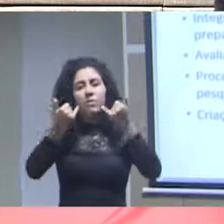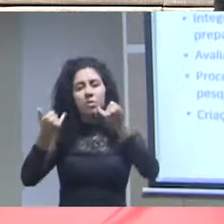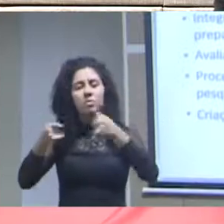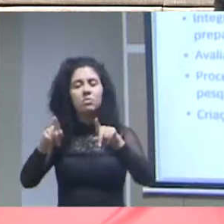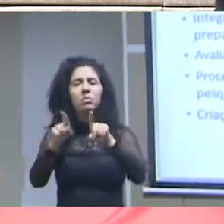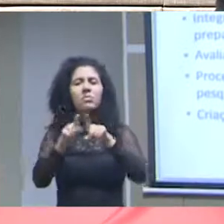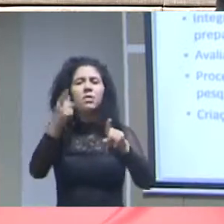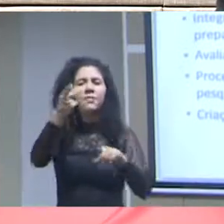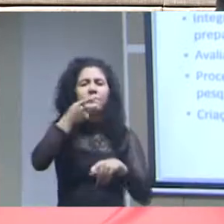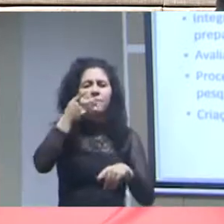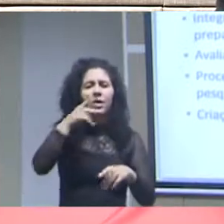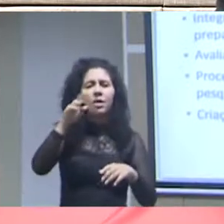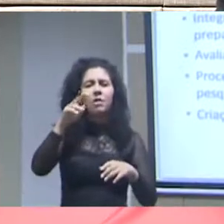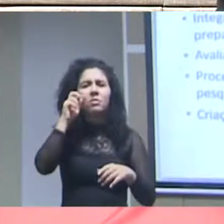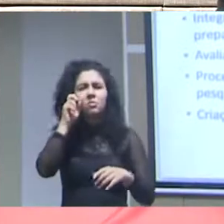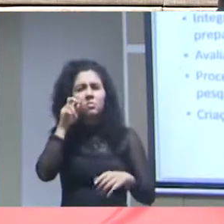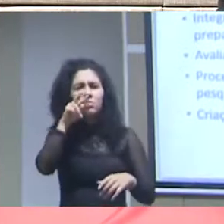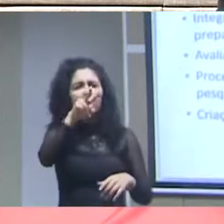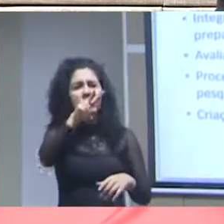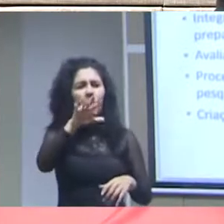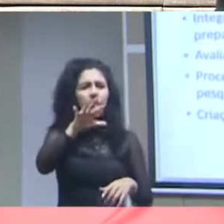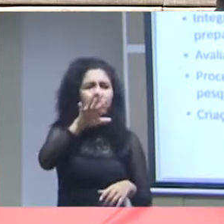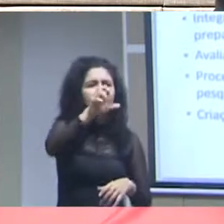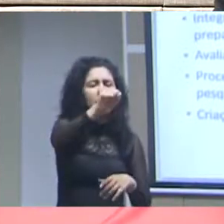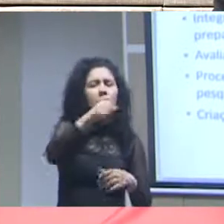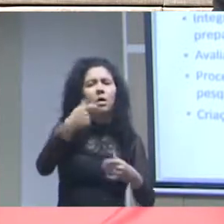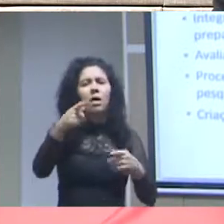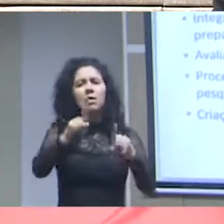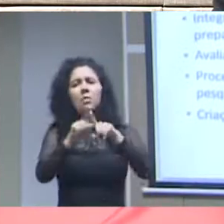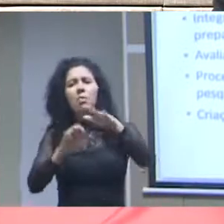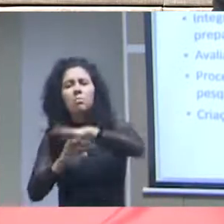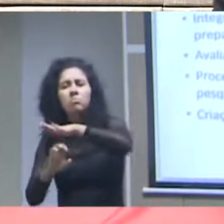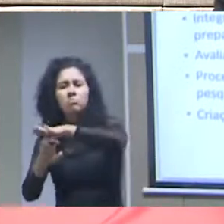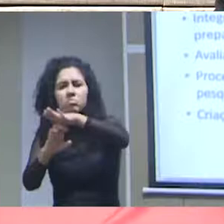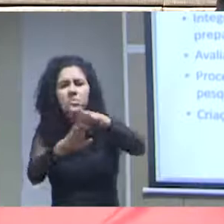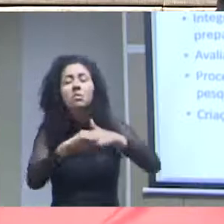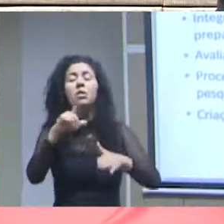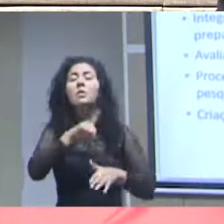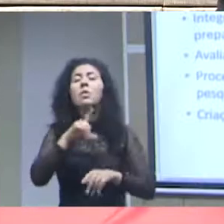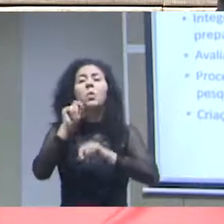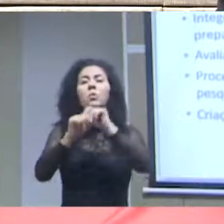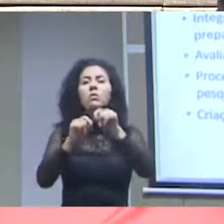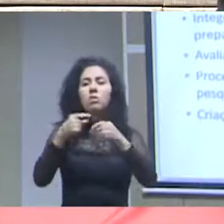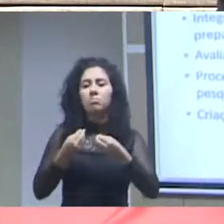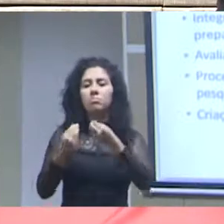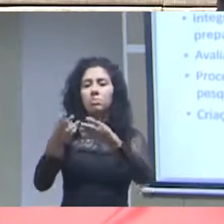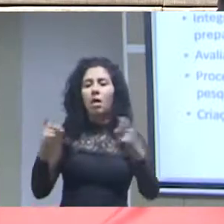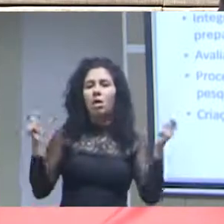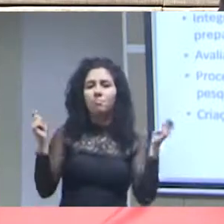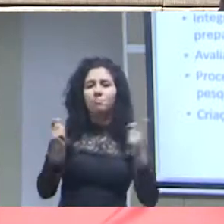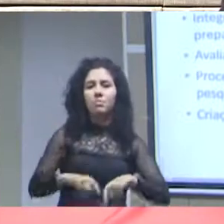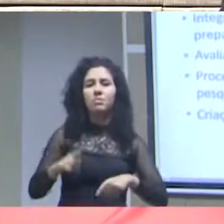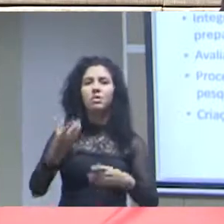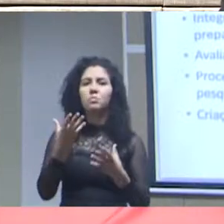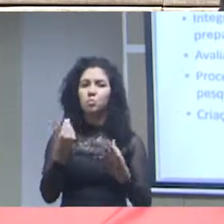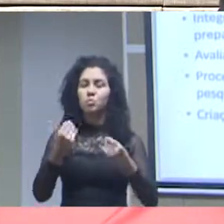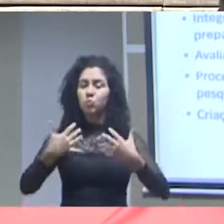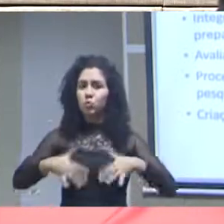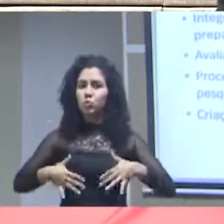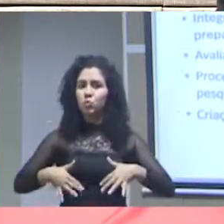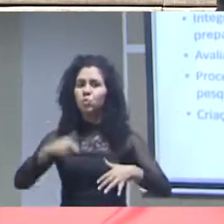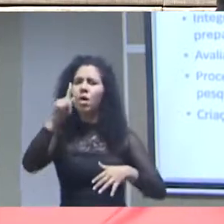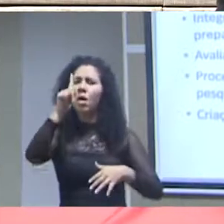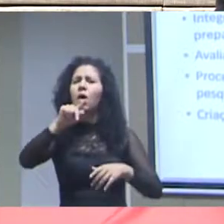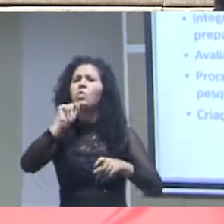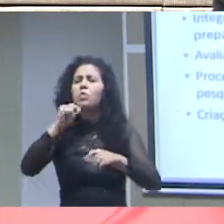identificação de indivíduos e de empresas envolve uma capacidade computacional muito grande um processamento de grandes